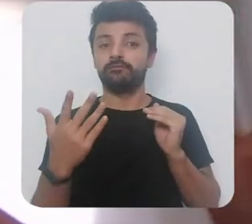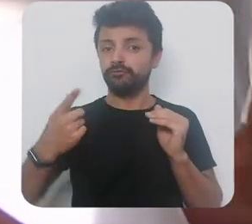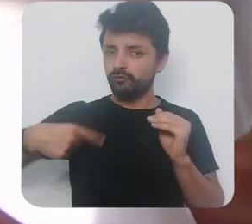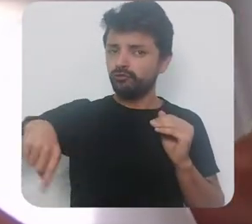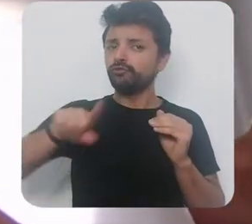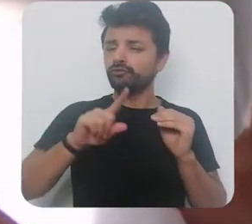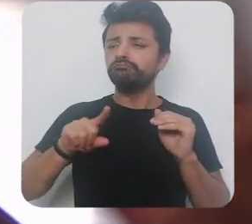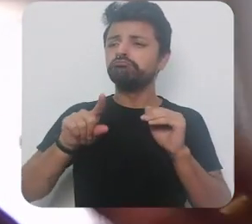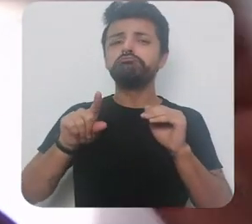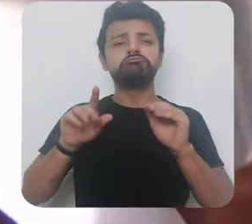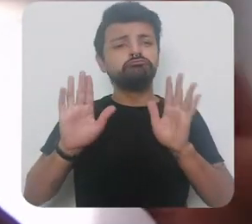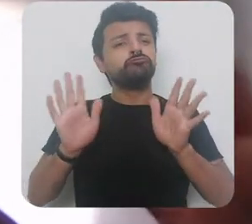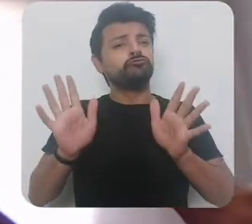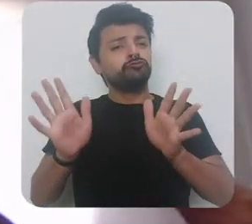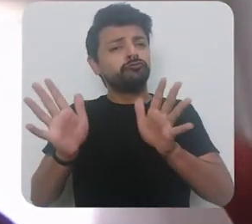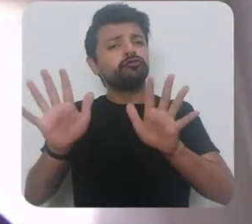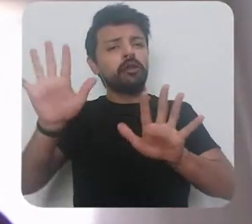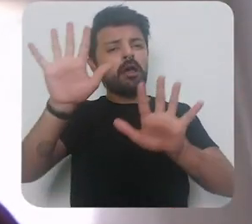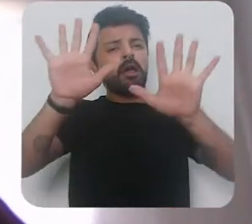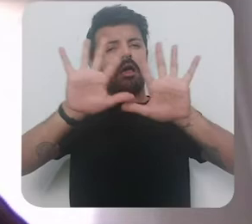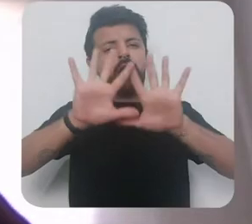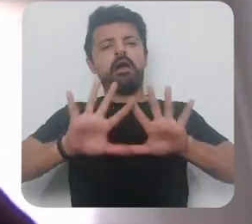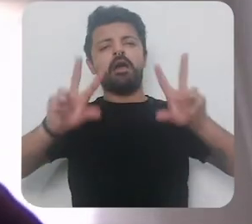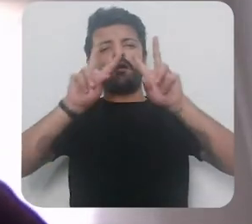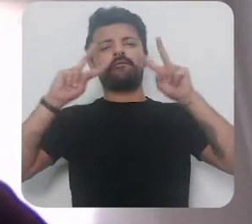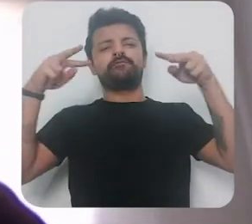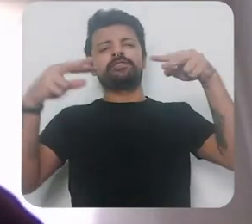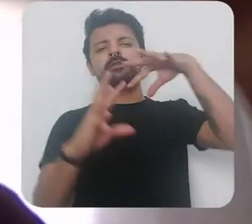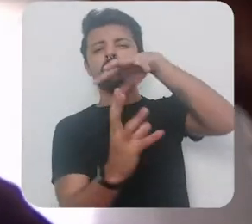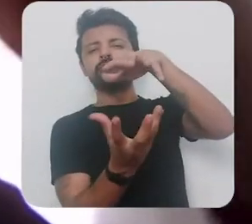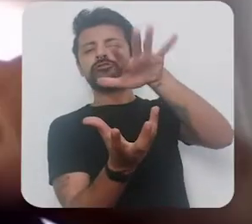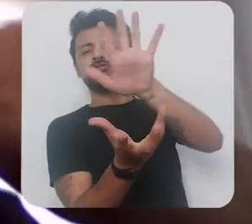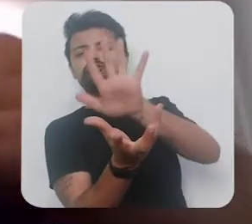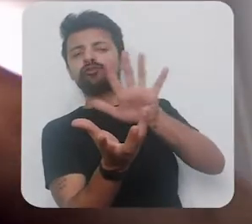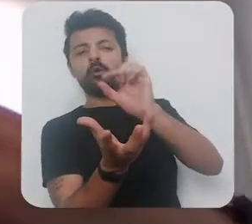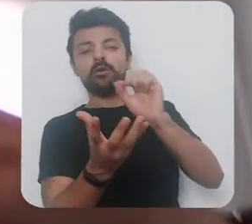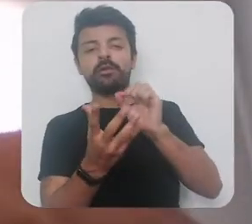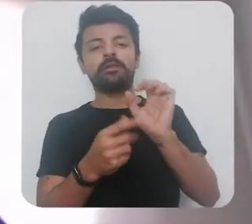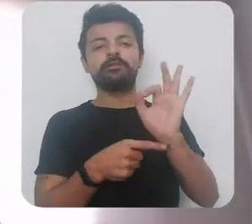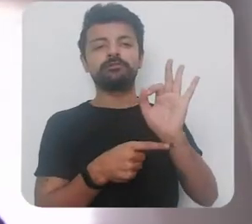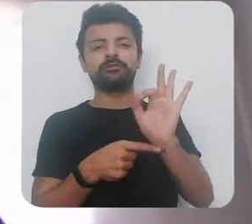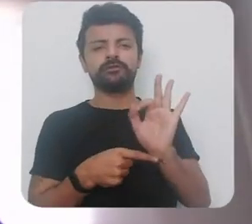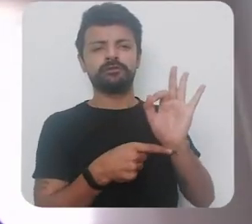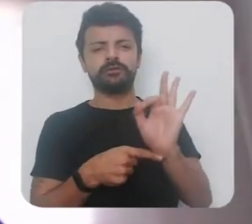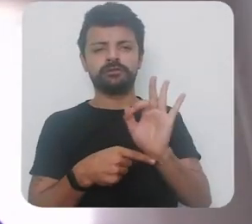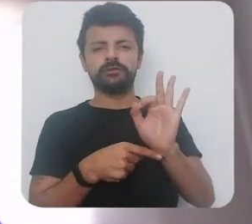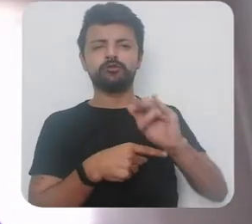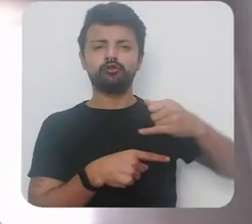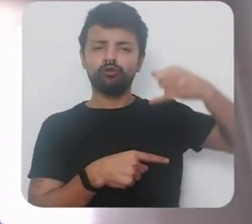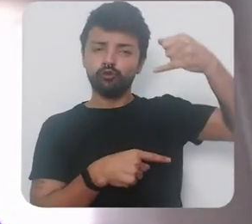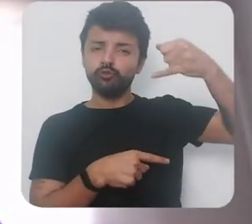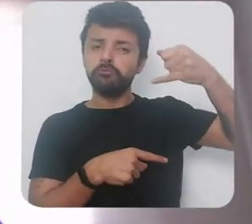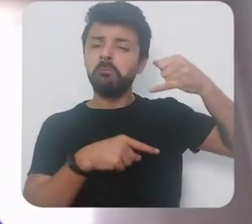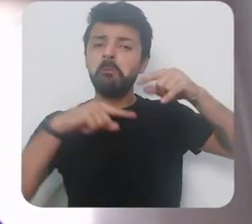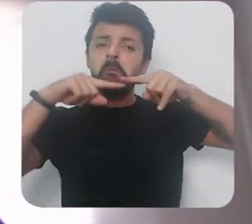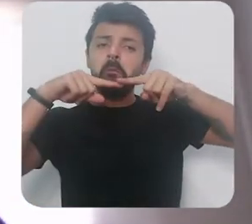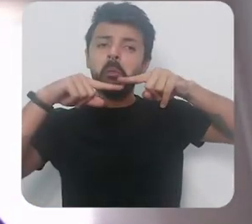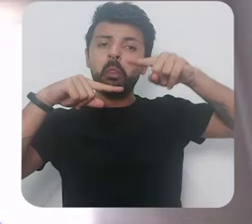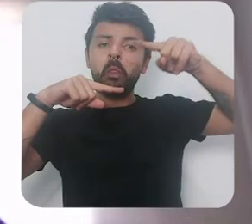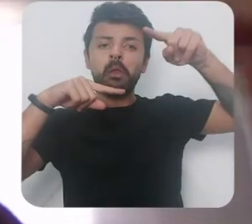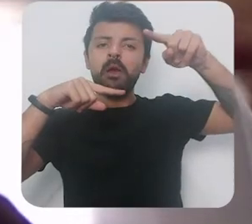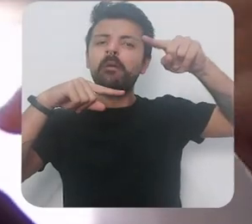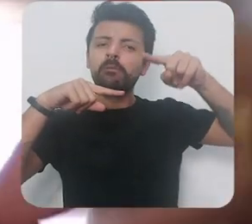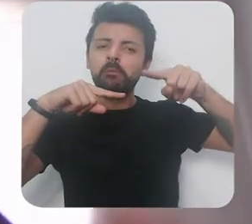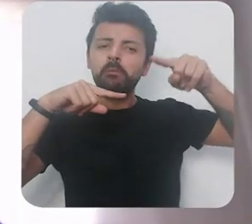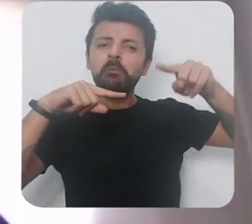tem aí a gente no panorama mundial uma situação de taxas de juros relativamente baixas no Brasil